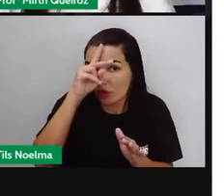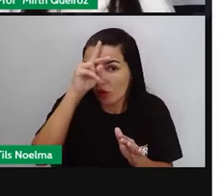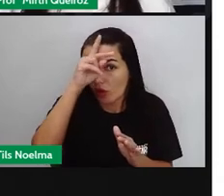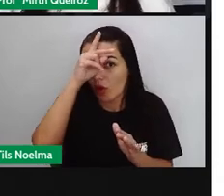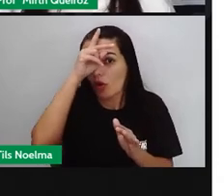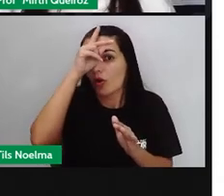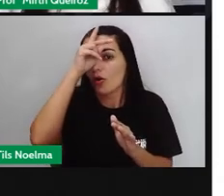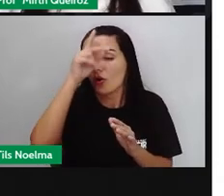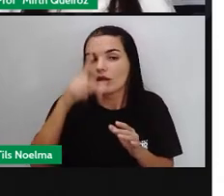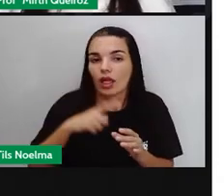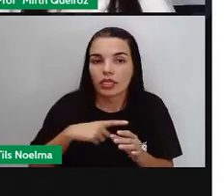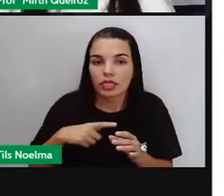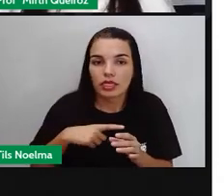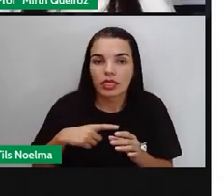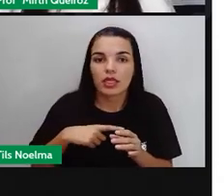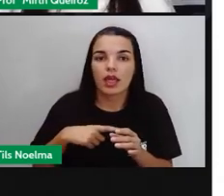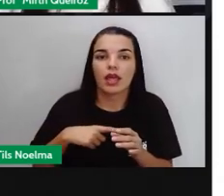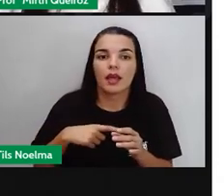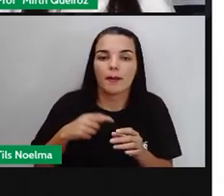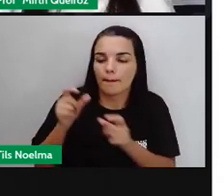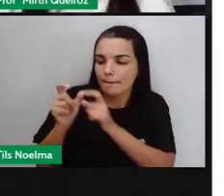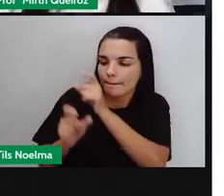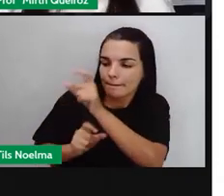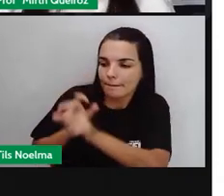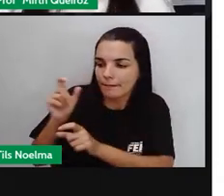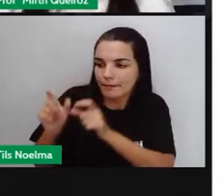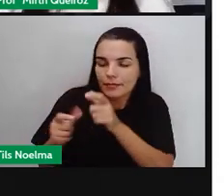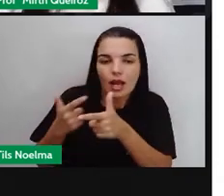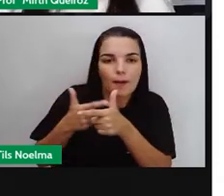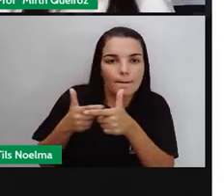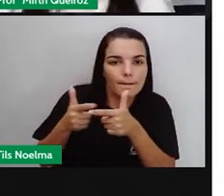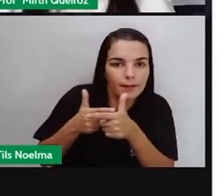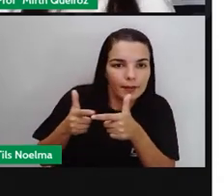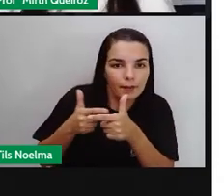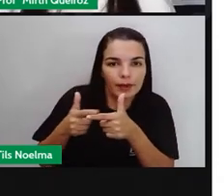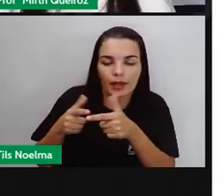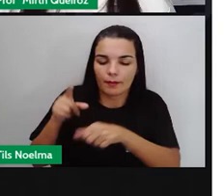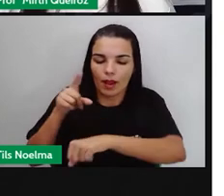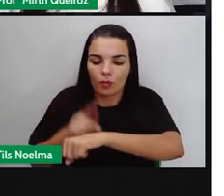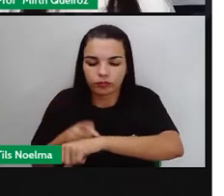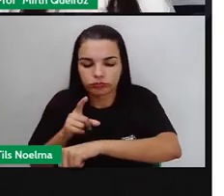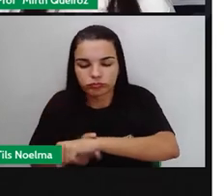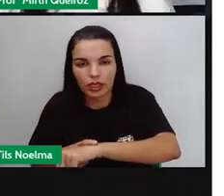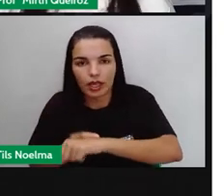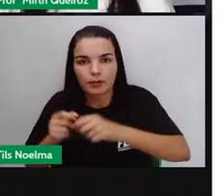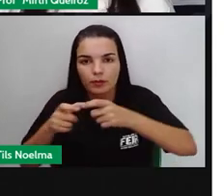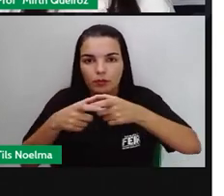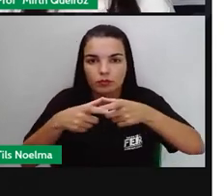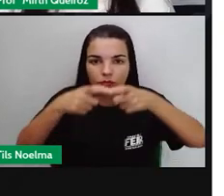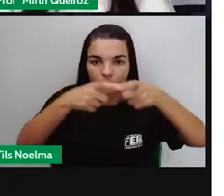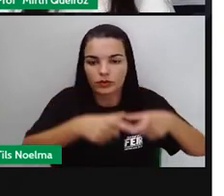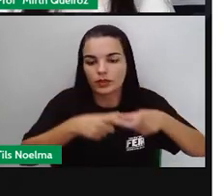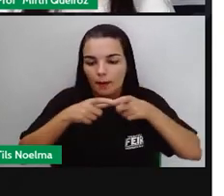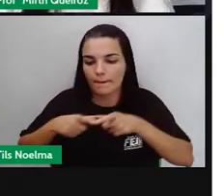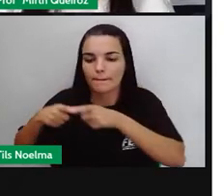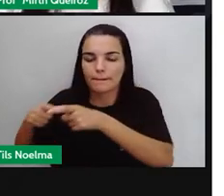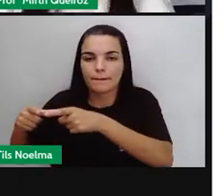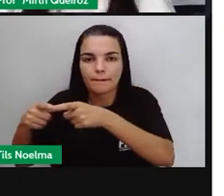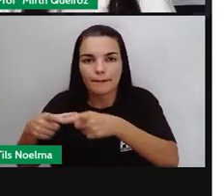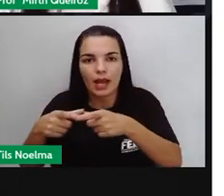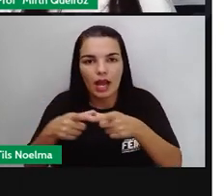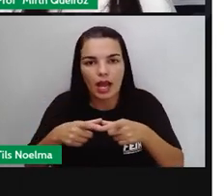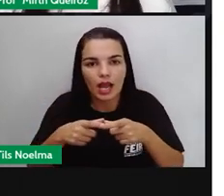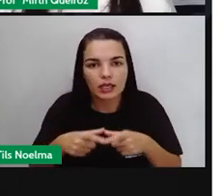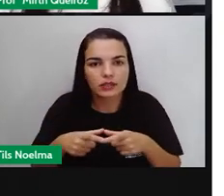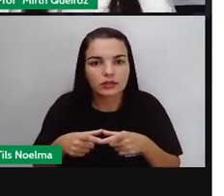E haveria também a exposição de um personagem. Então, essa narrativa, ela deve ser curta.